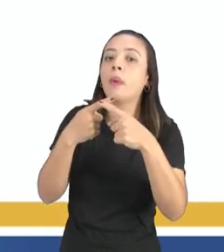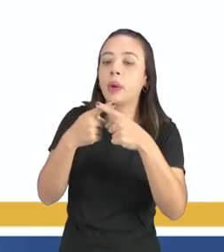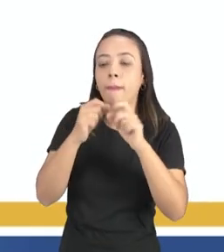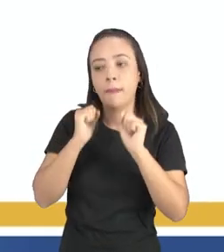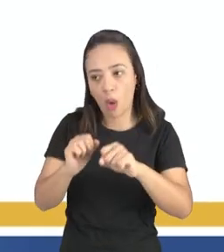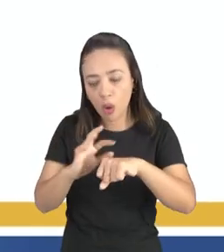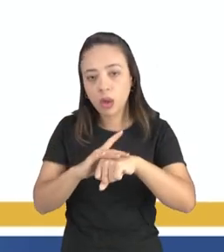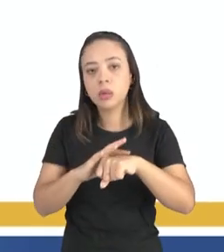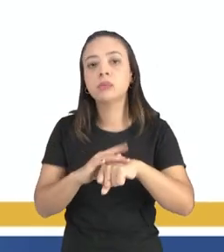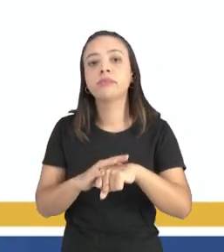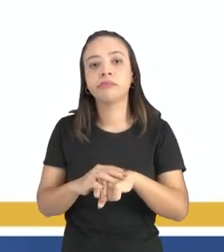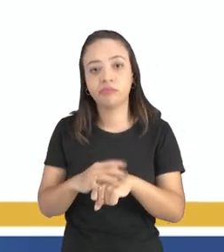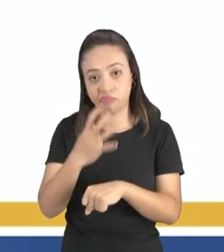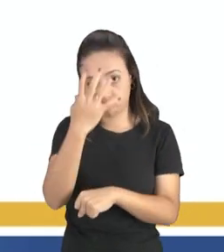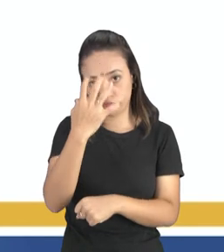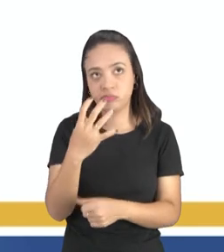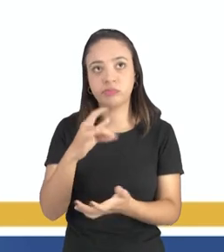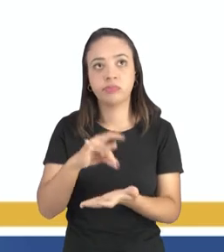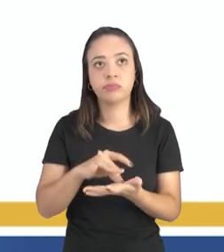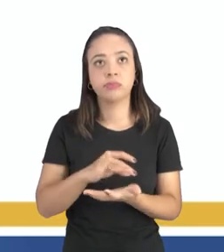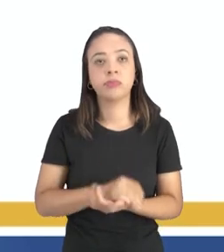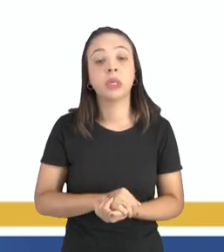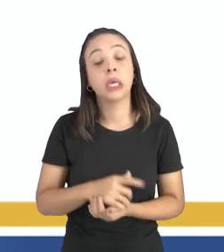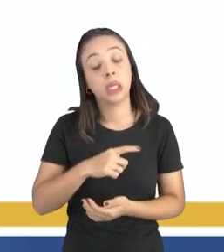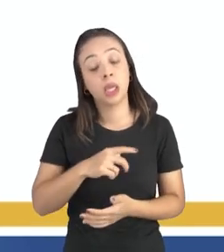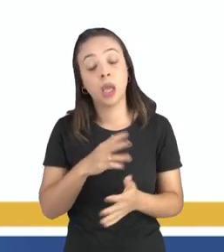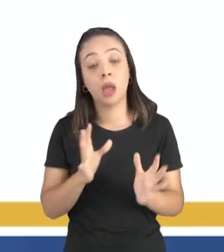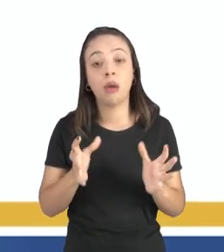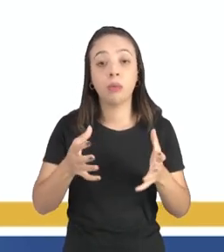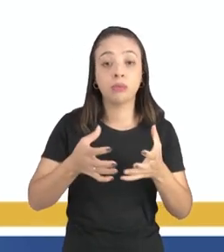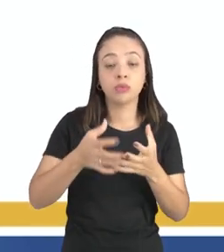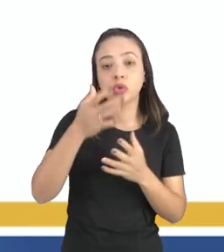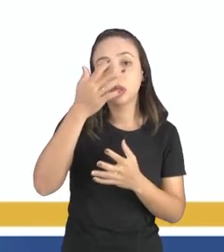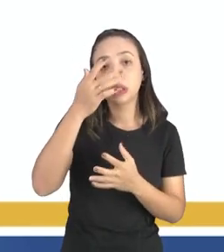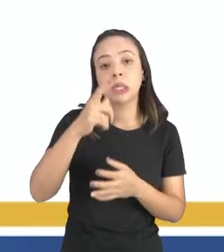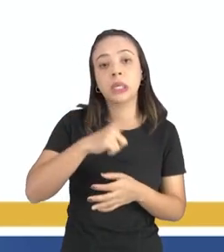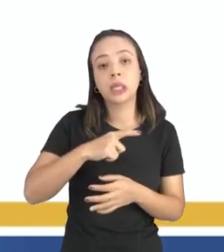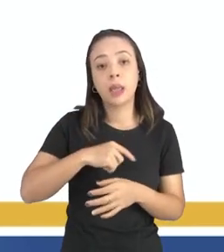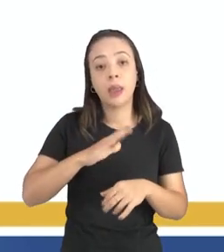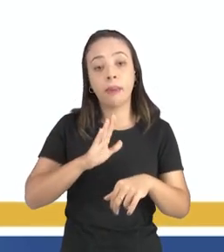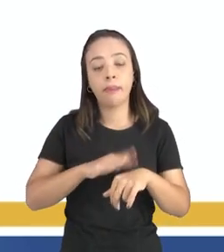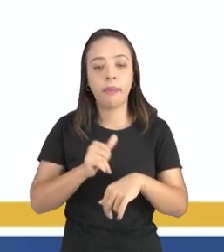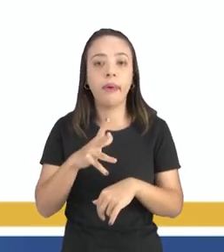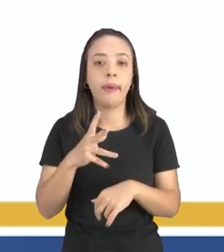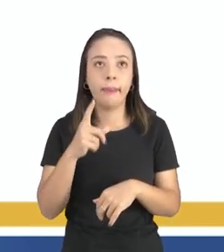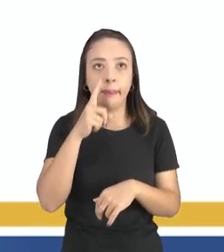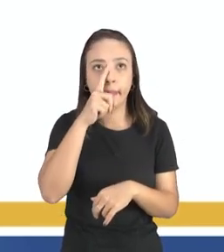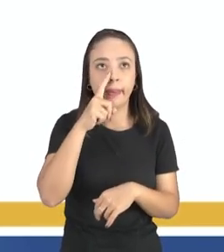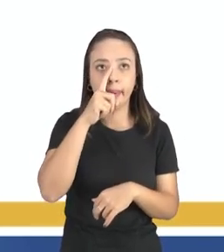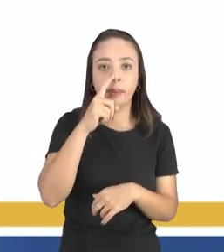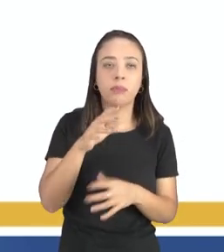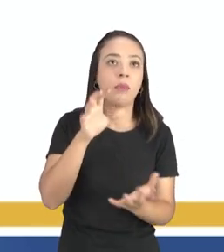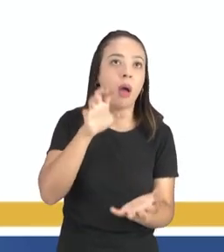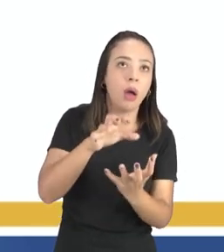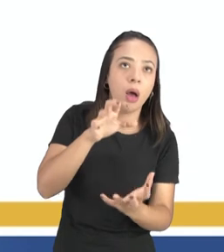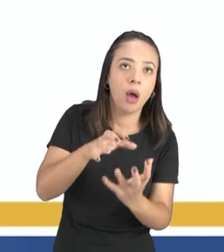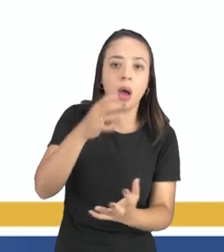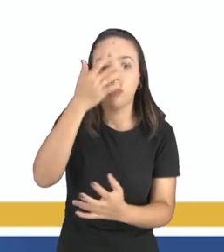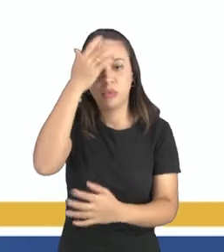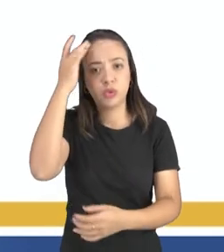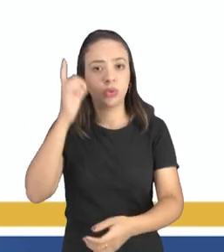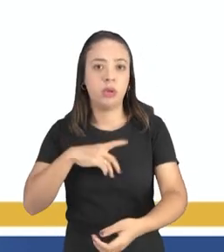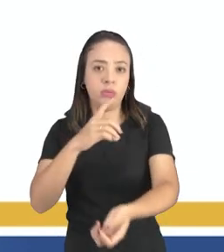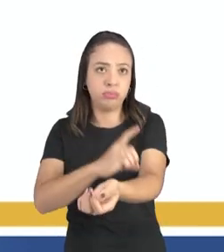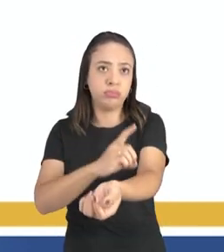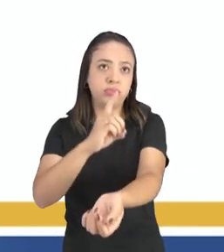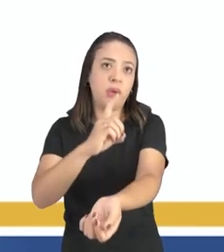tá e aí eu trago vocês alguns grupos de risco né idosos diabéticos é população de rua alcoólicos insuficientes renais